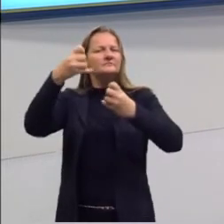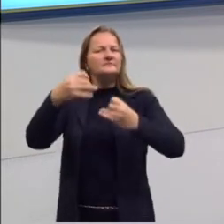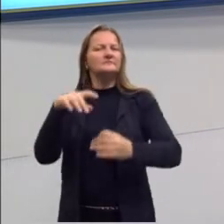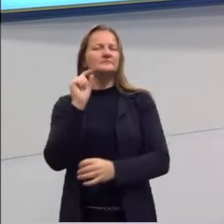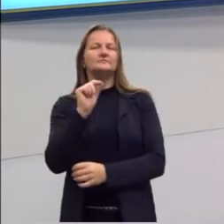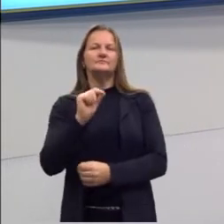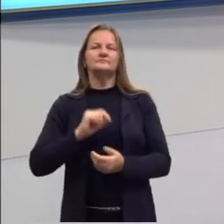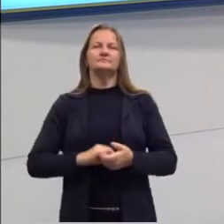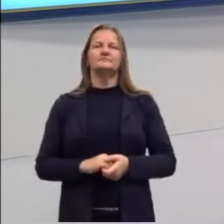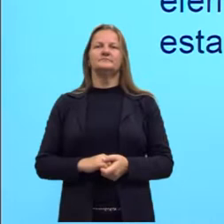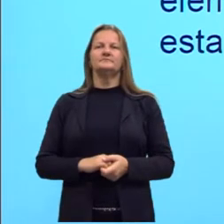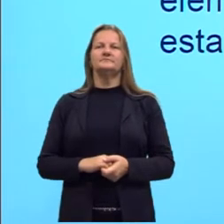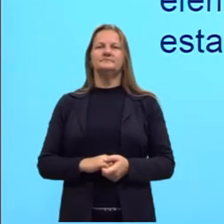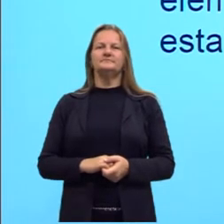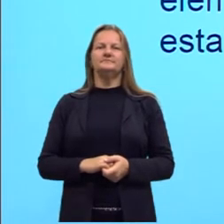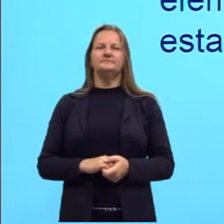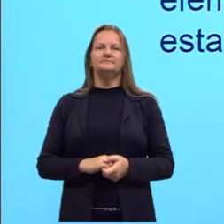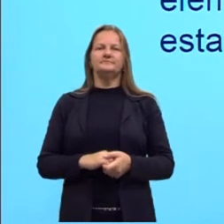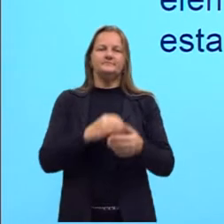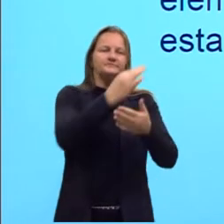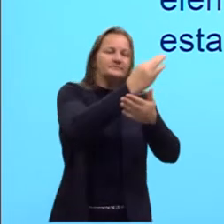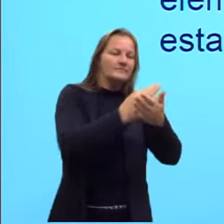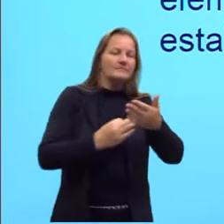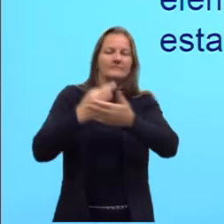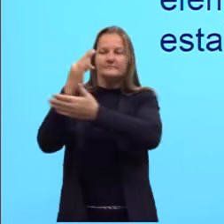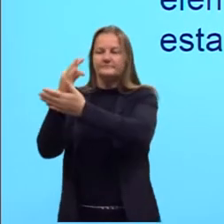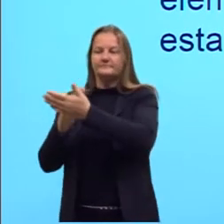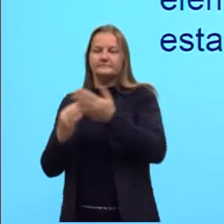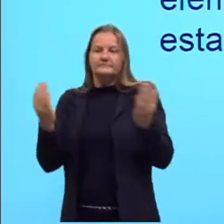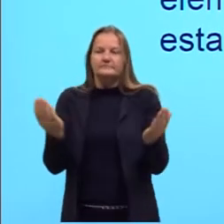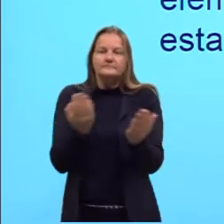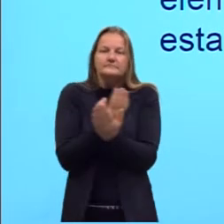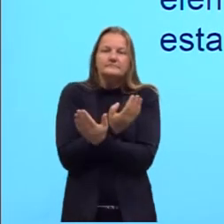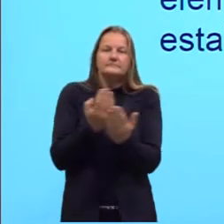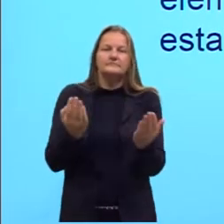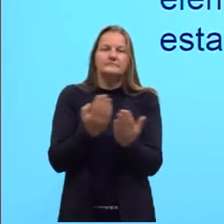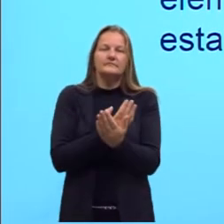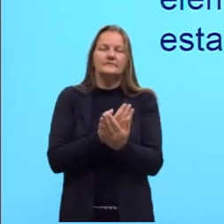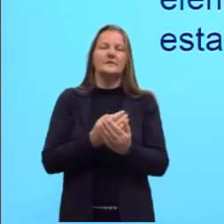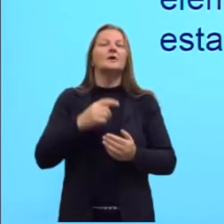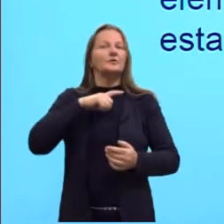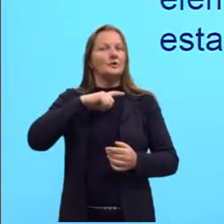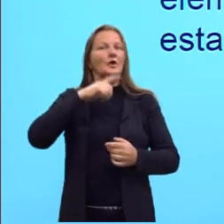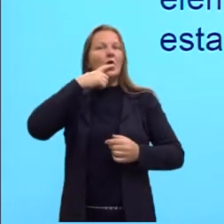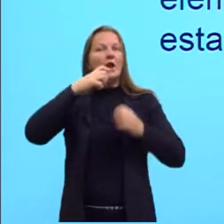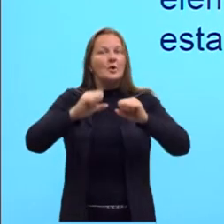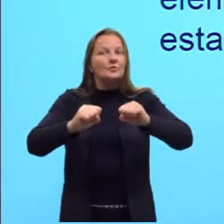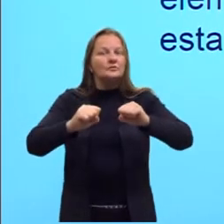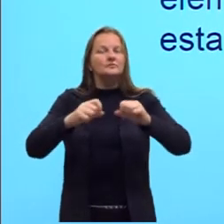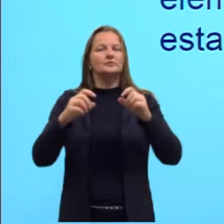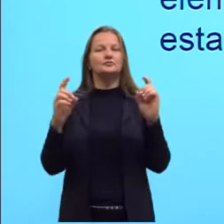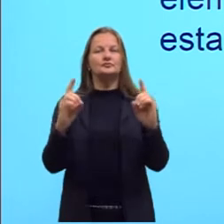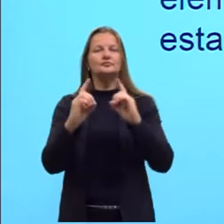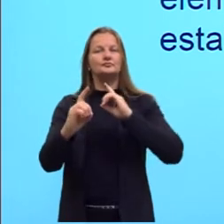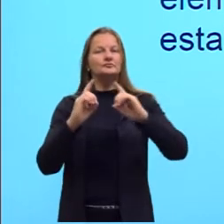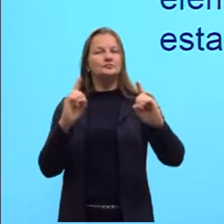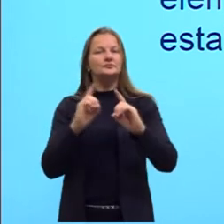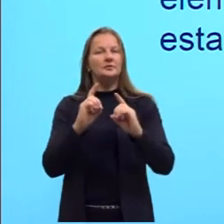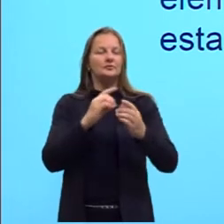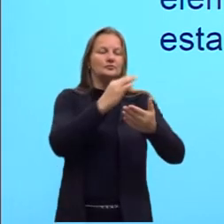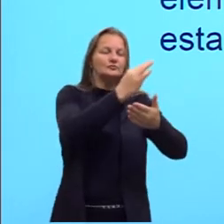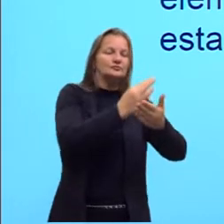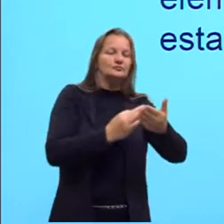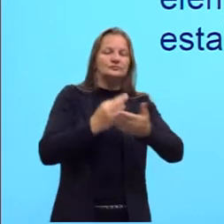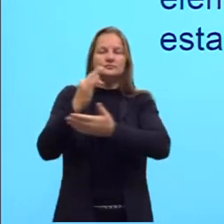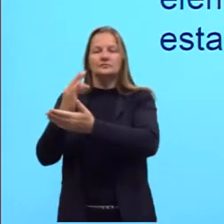o que é. A intertextualidade é um recurso linguístico que faz o diálogo entre duas